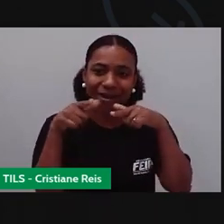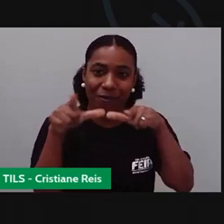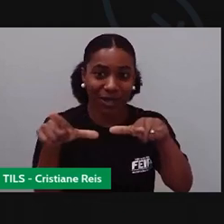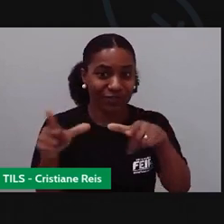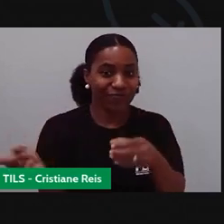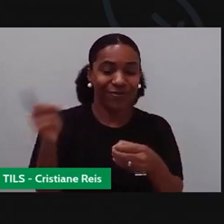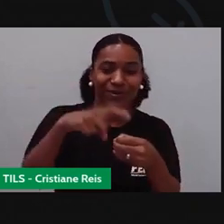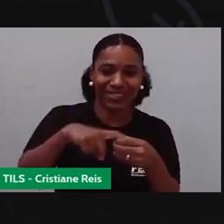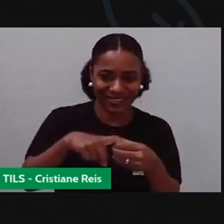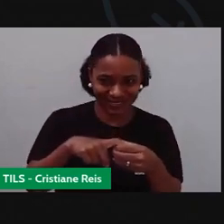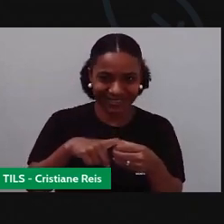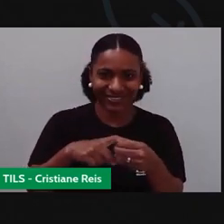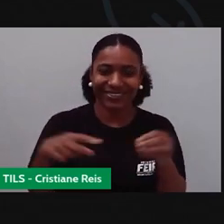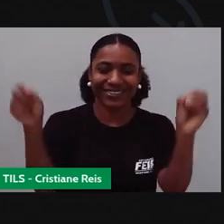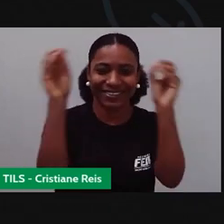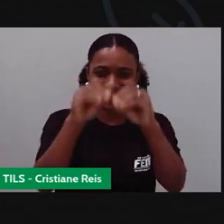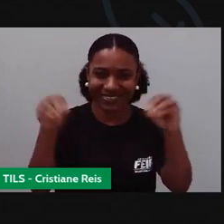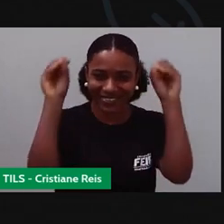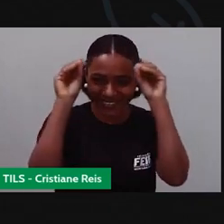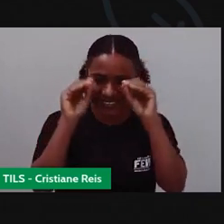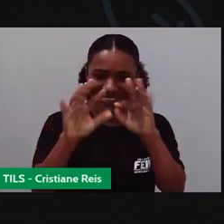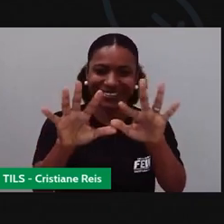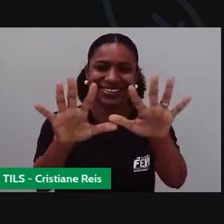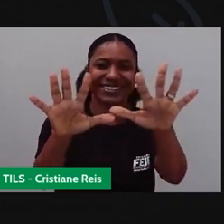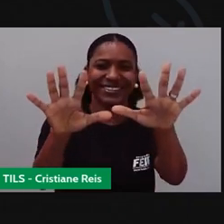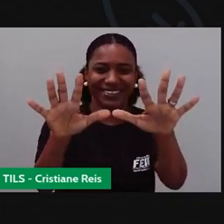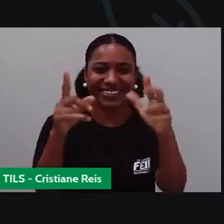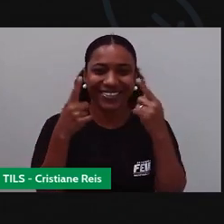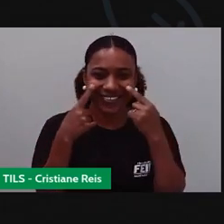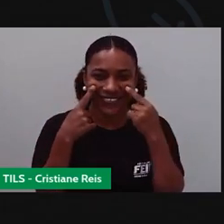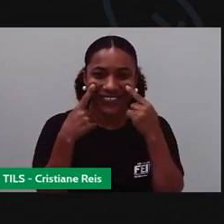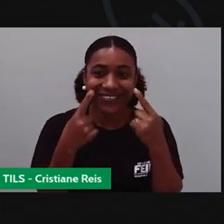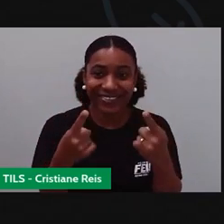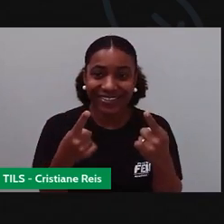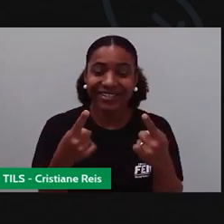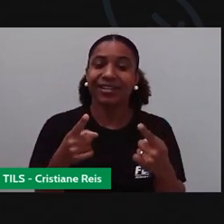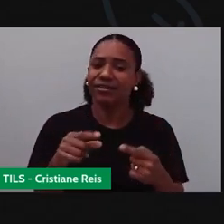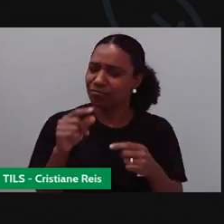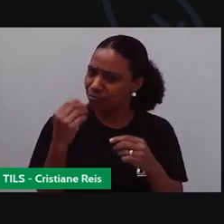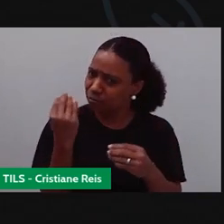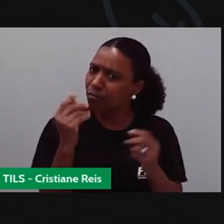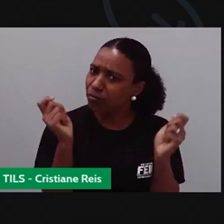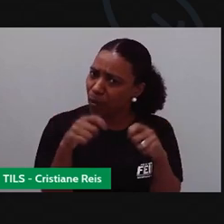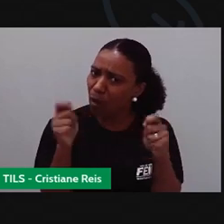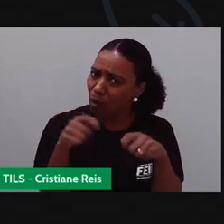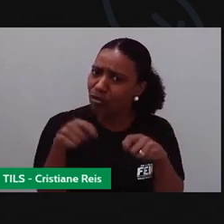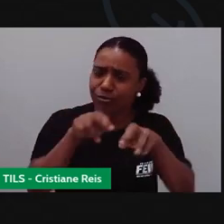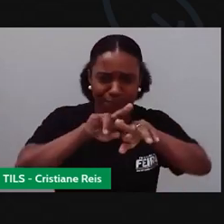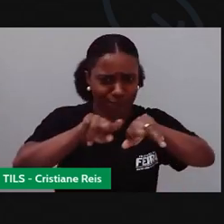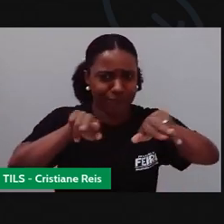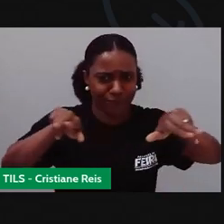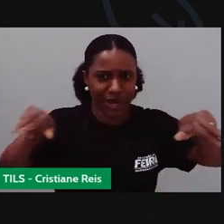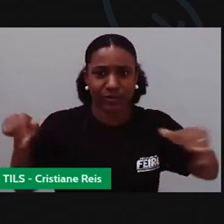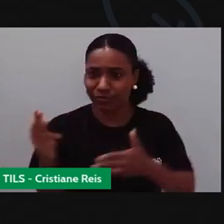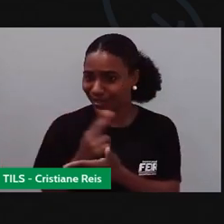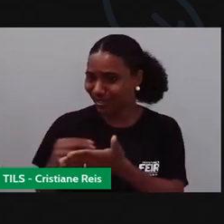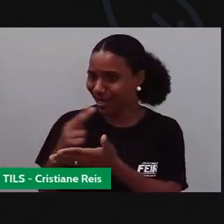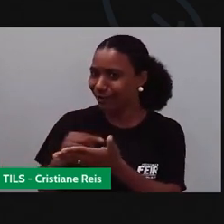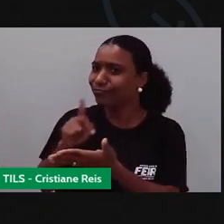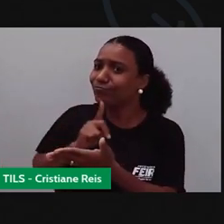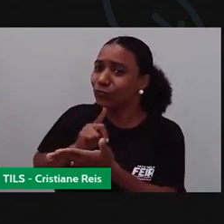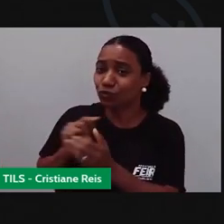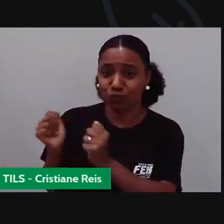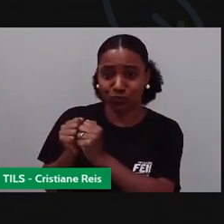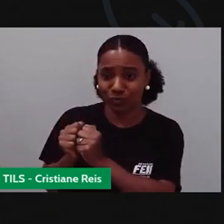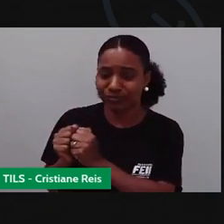aula. A mágica irá acontecer mais uma vez, certo? E aproveitem e façam vários desenhos. Eu vou ficar aqui desenhando com o Cris um pouquinho